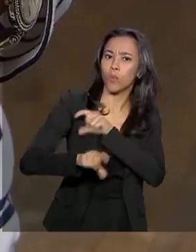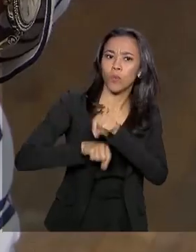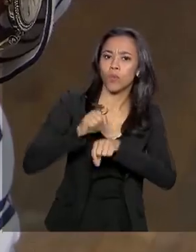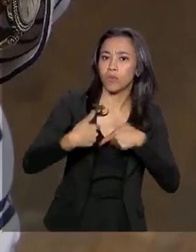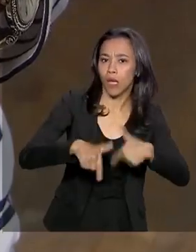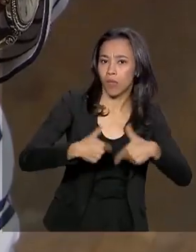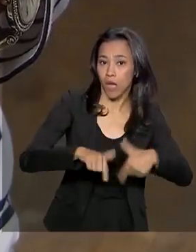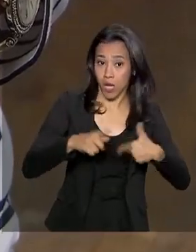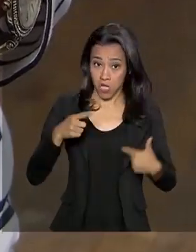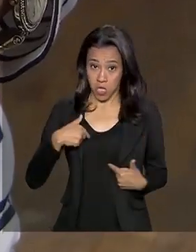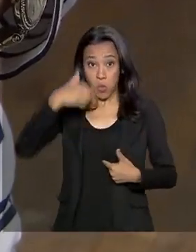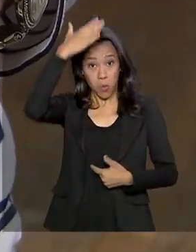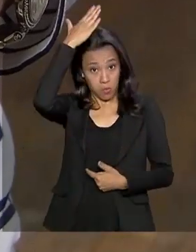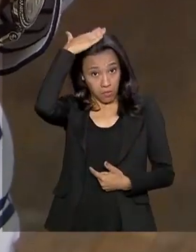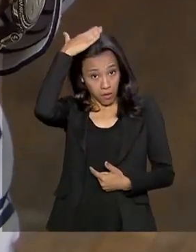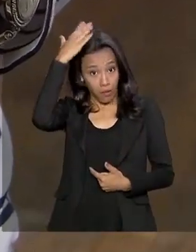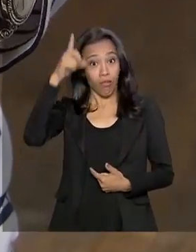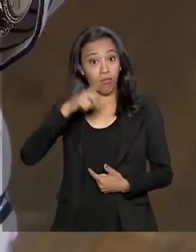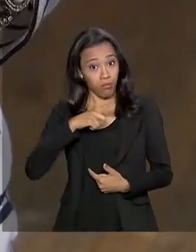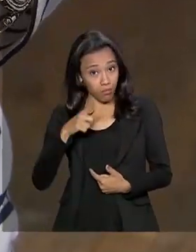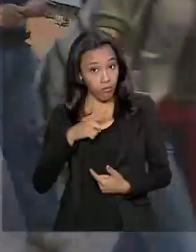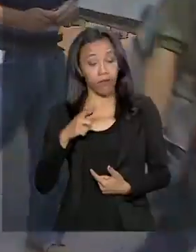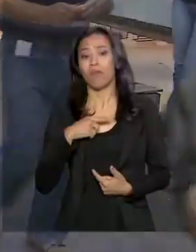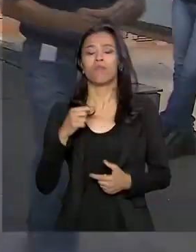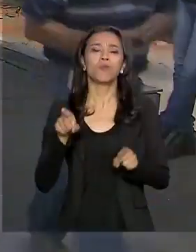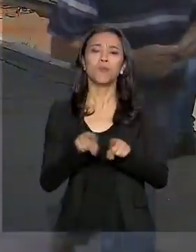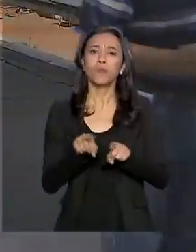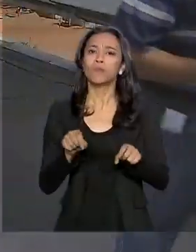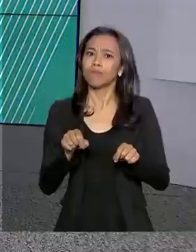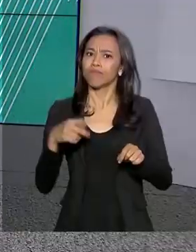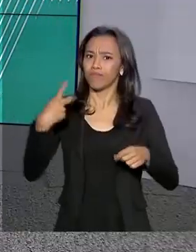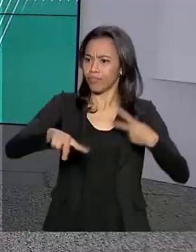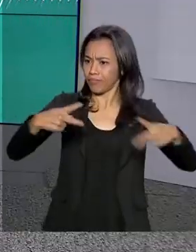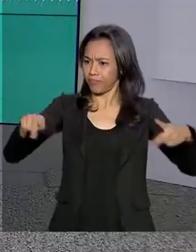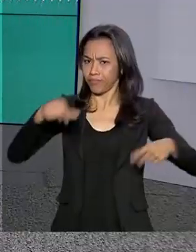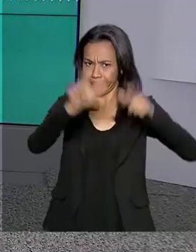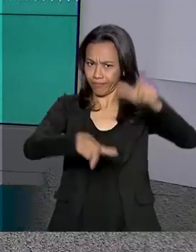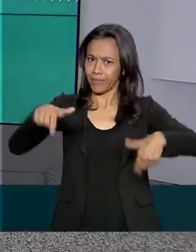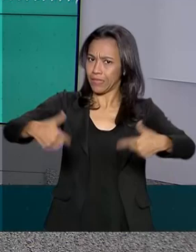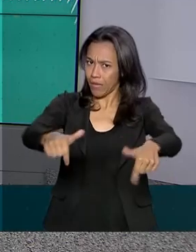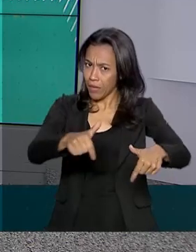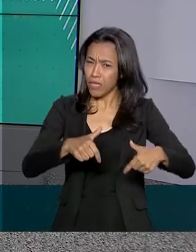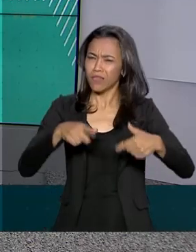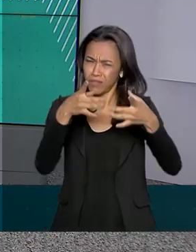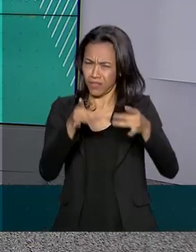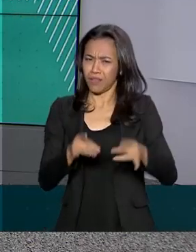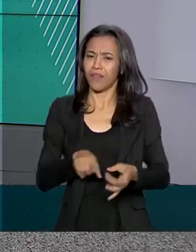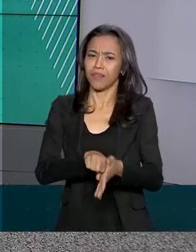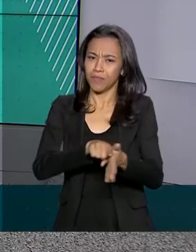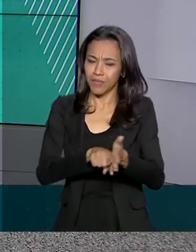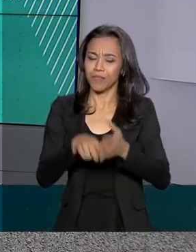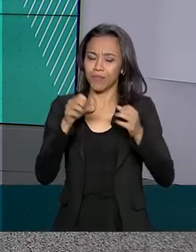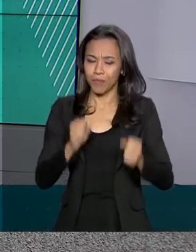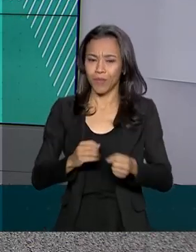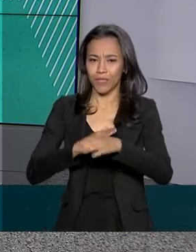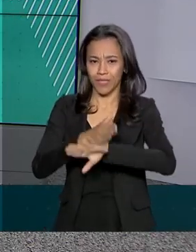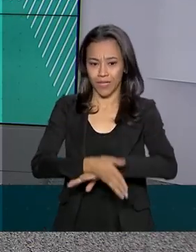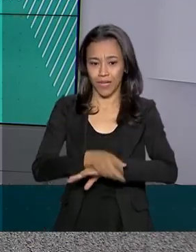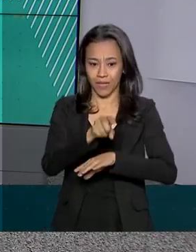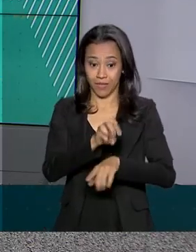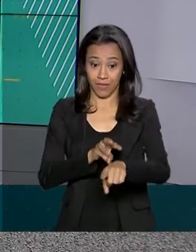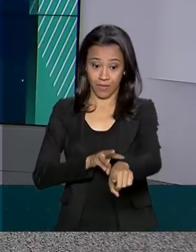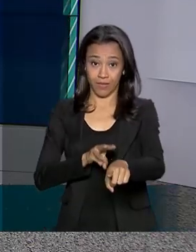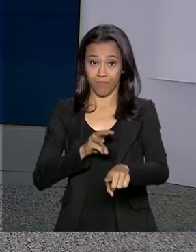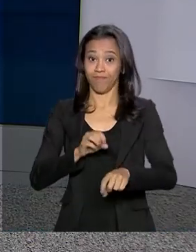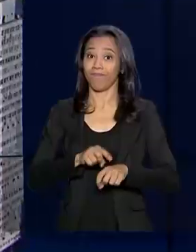o Pará teve a maior proporção de trabalhadores por conta própria. Todos os detalhes da pesquisa estão na página do IBGE na